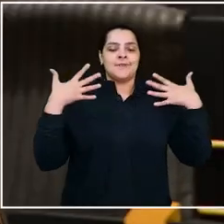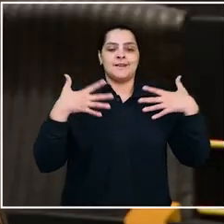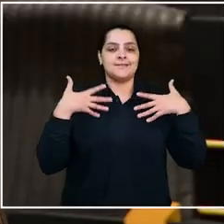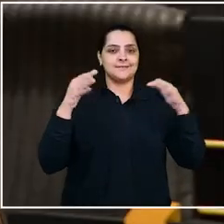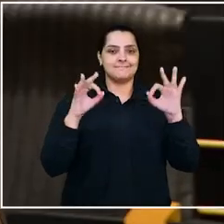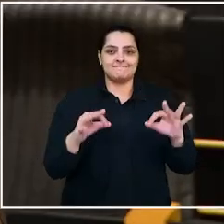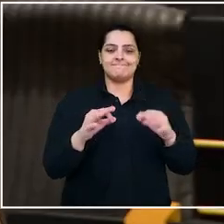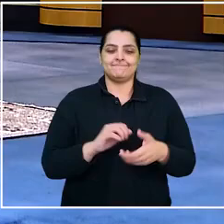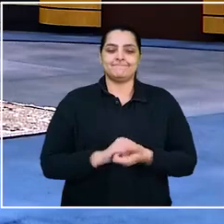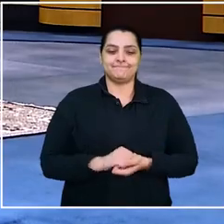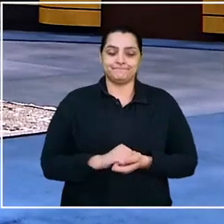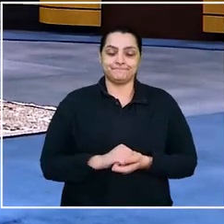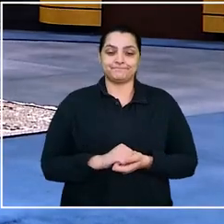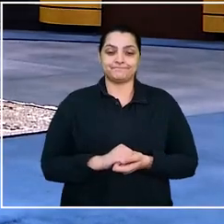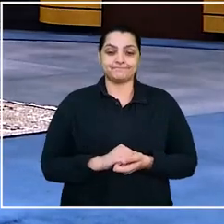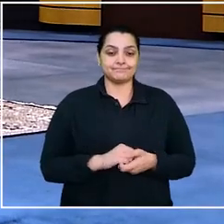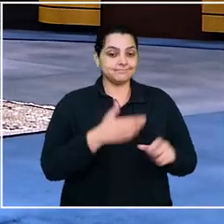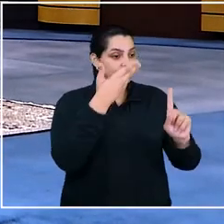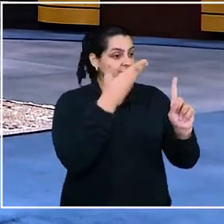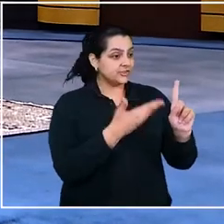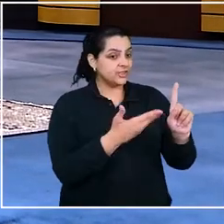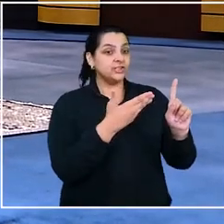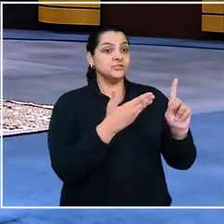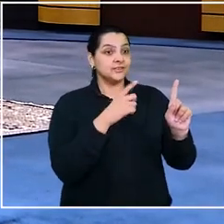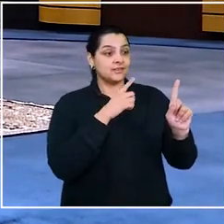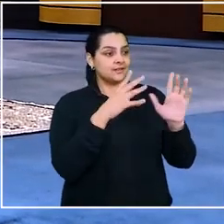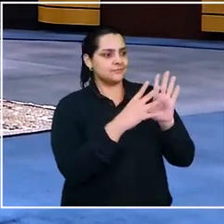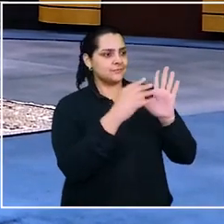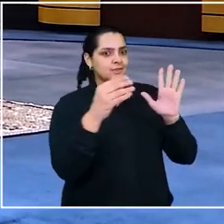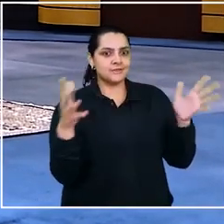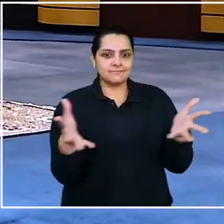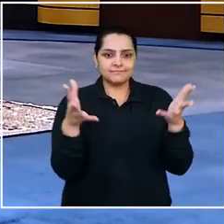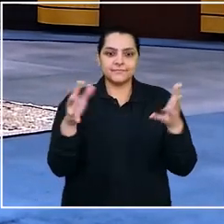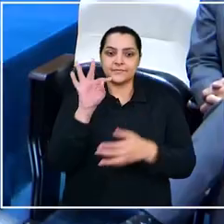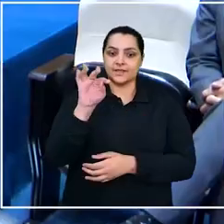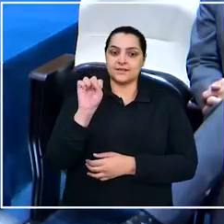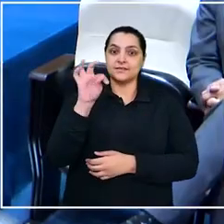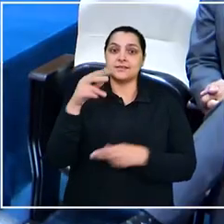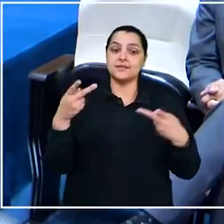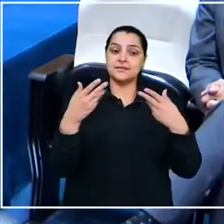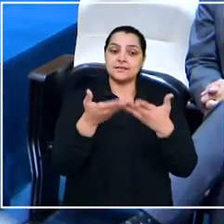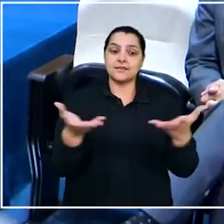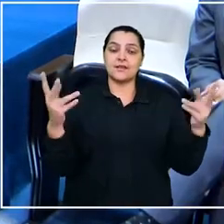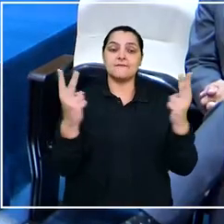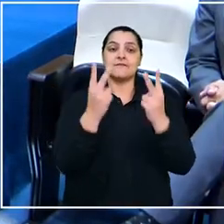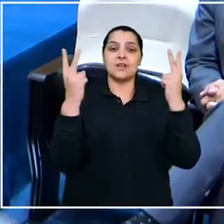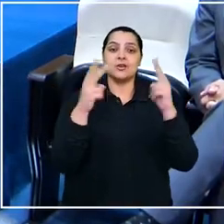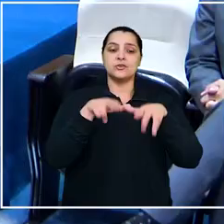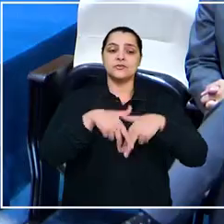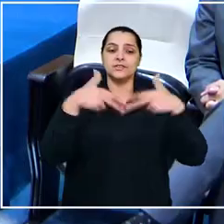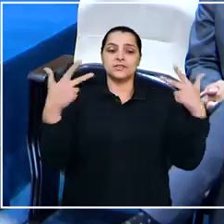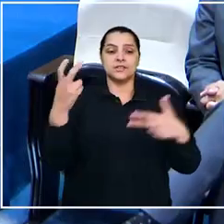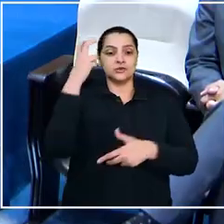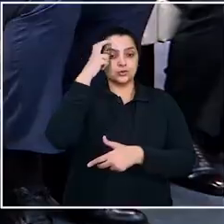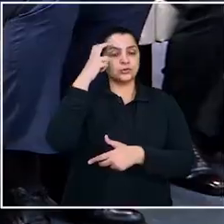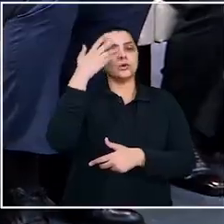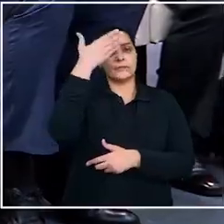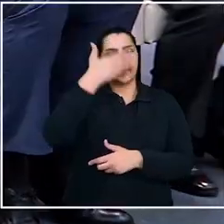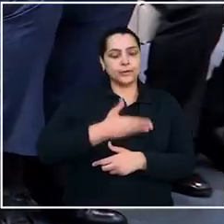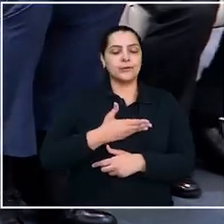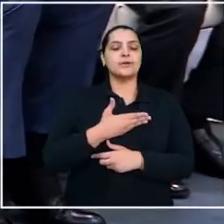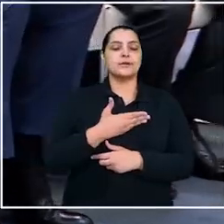só alegria mesmo. O Gente que Inspira foi criado pelo TST para valorizar a diversidade cultural,